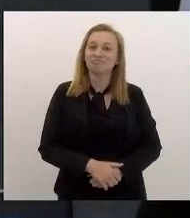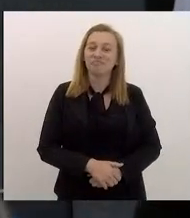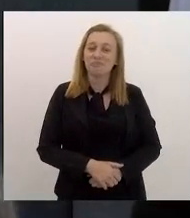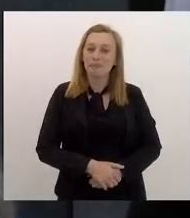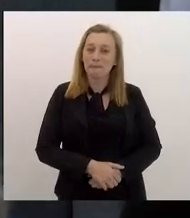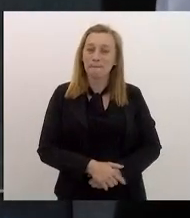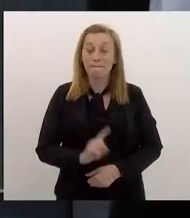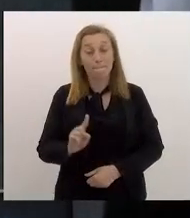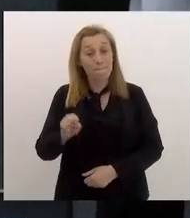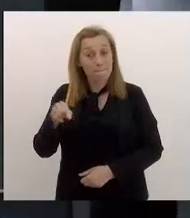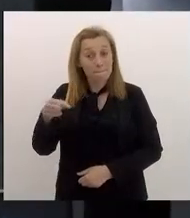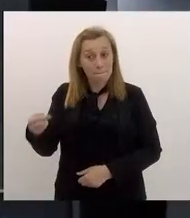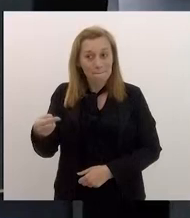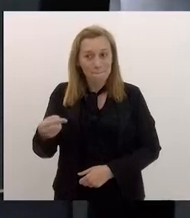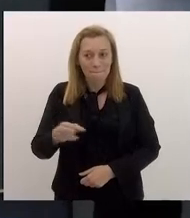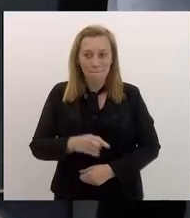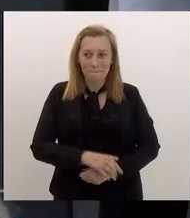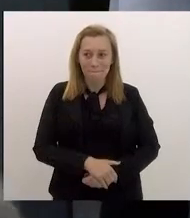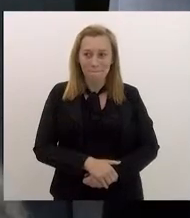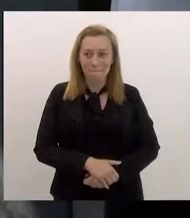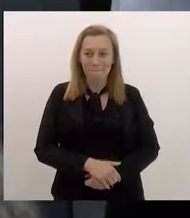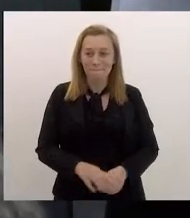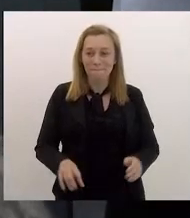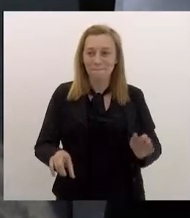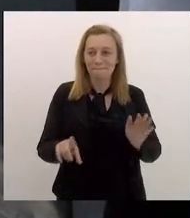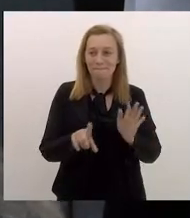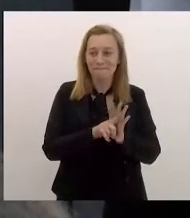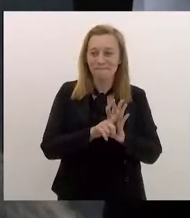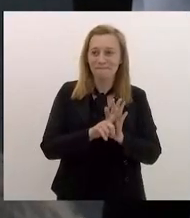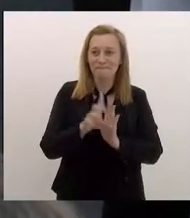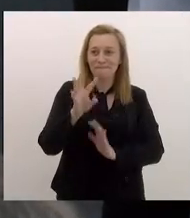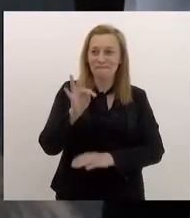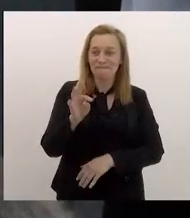E depois, a lei dos triênios.